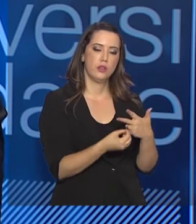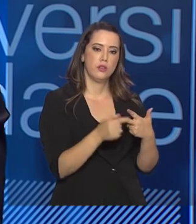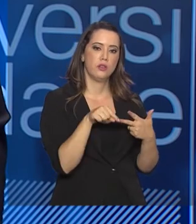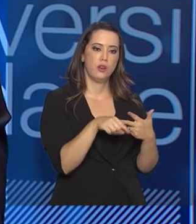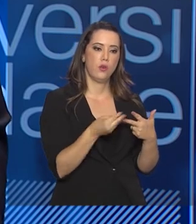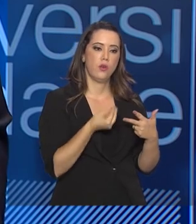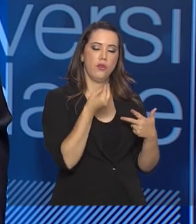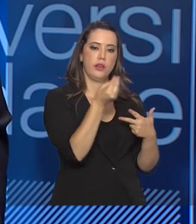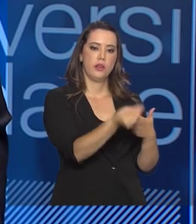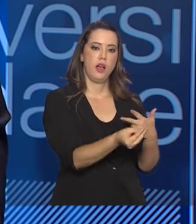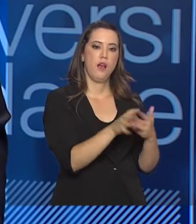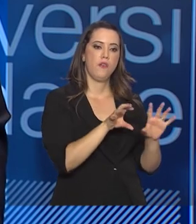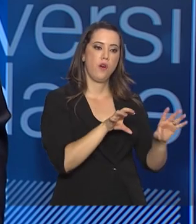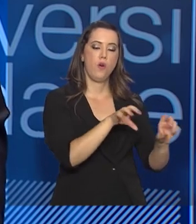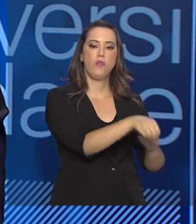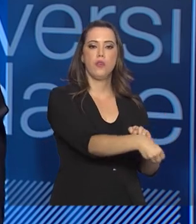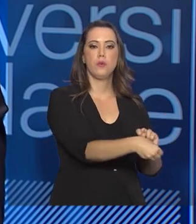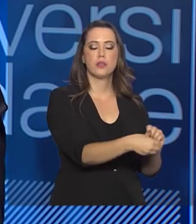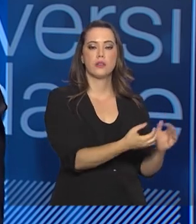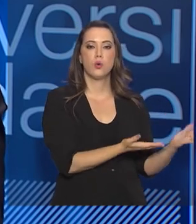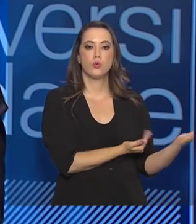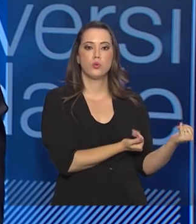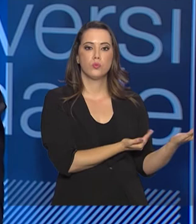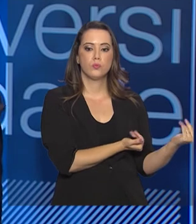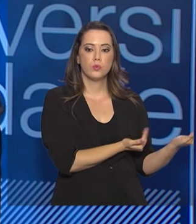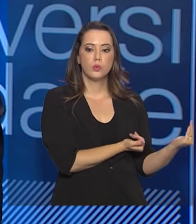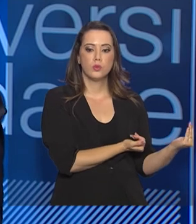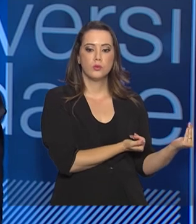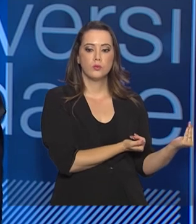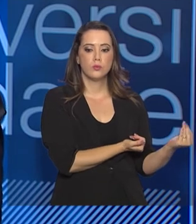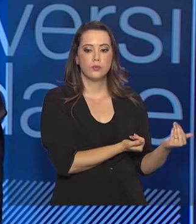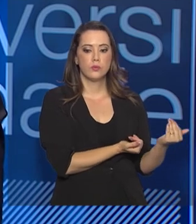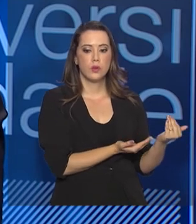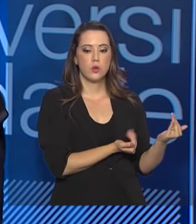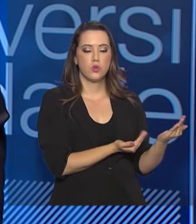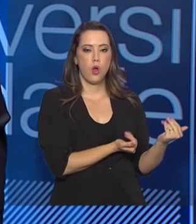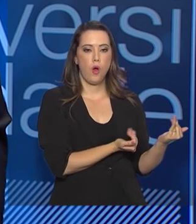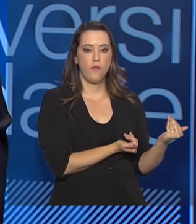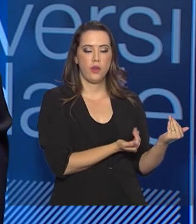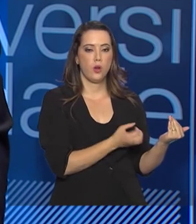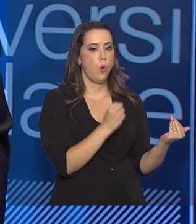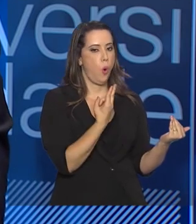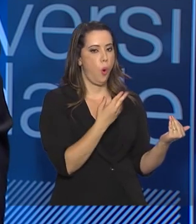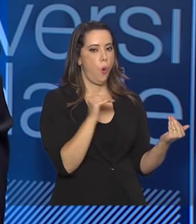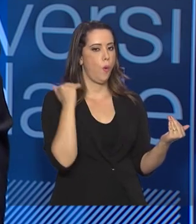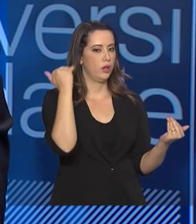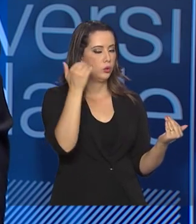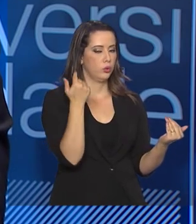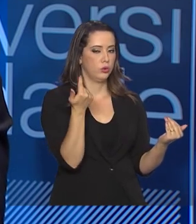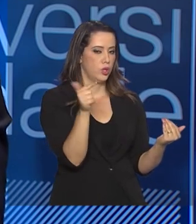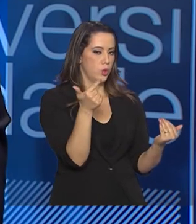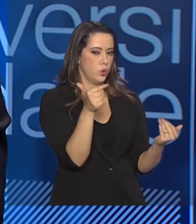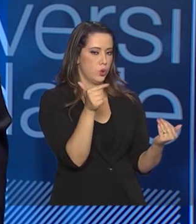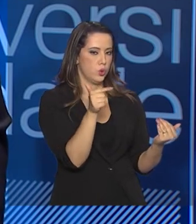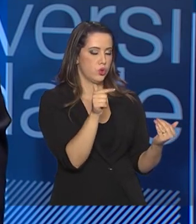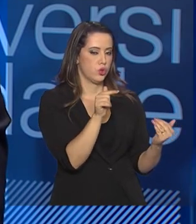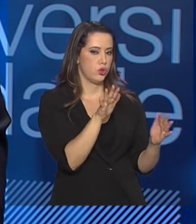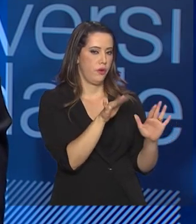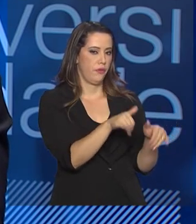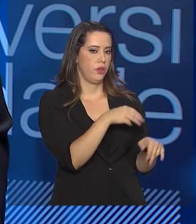certificação para aquele aluno jovem e adulto que não tinha concluído o ensino